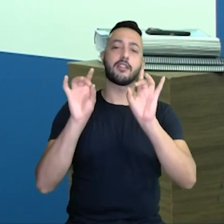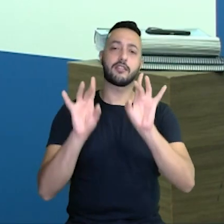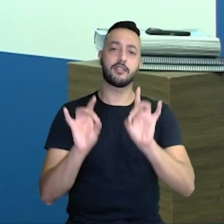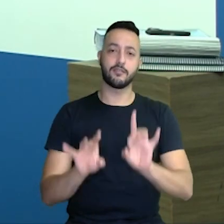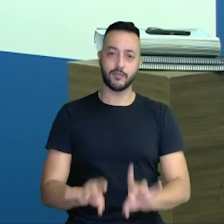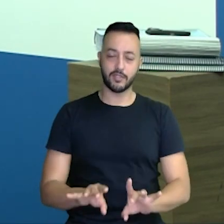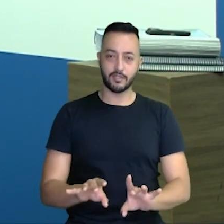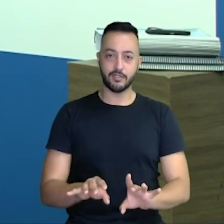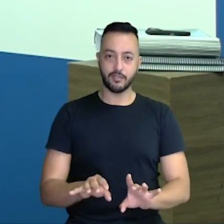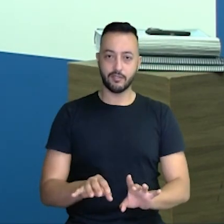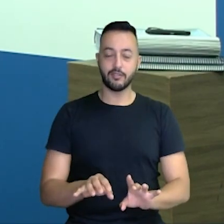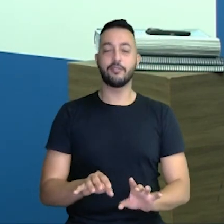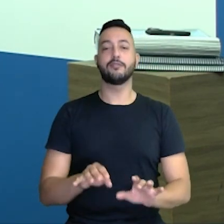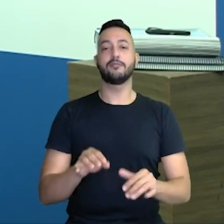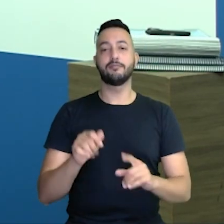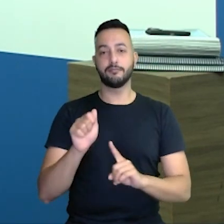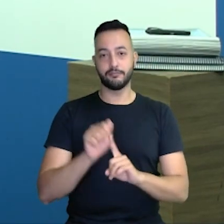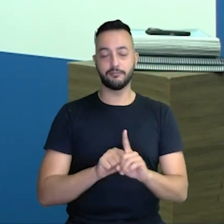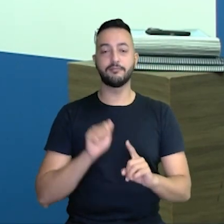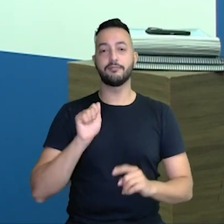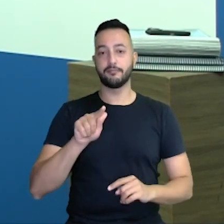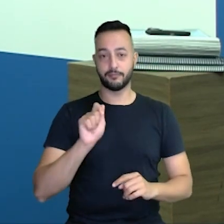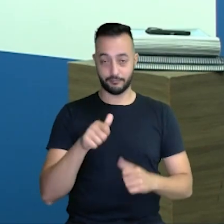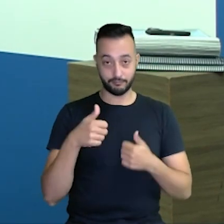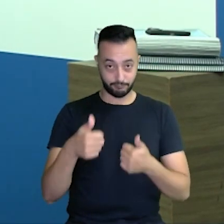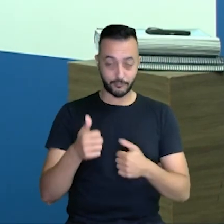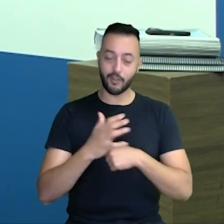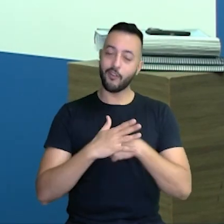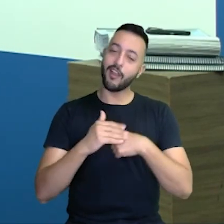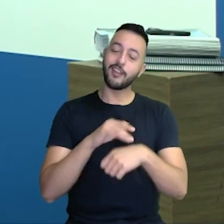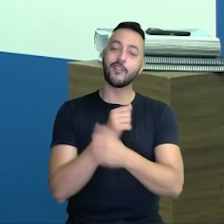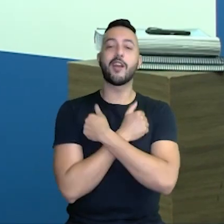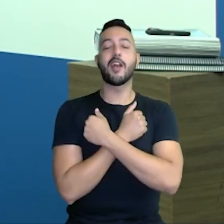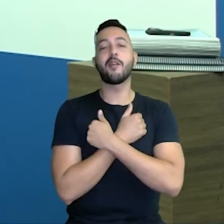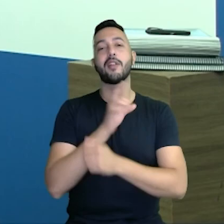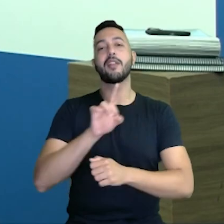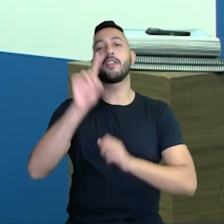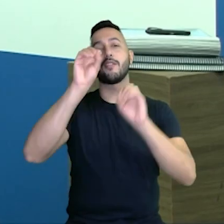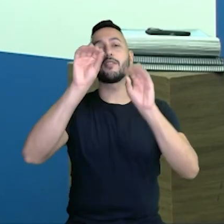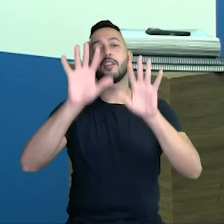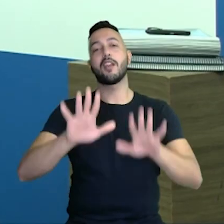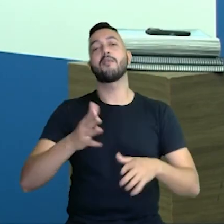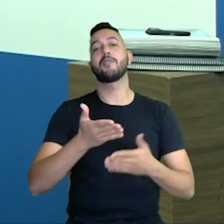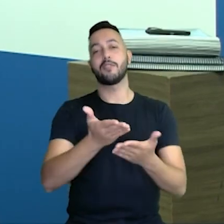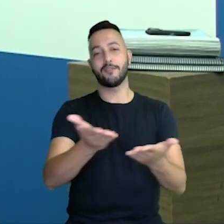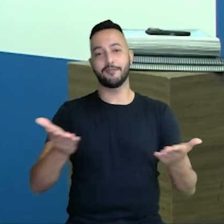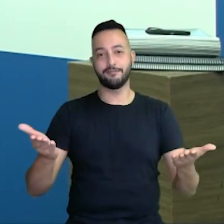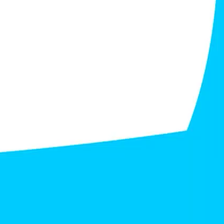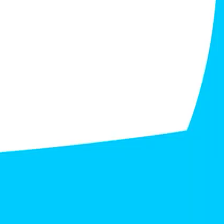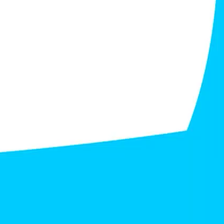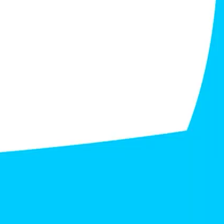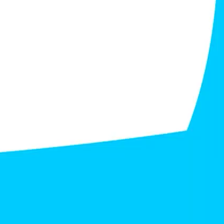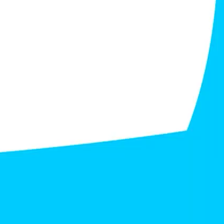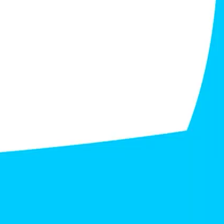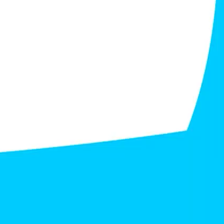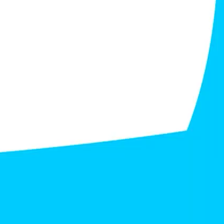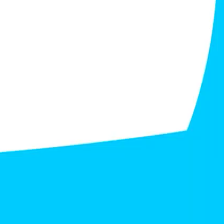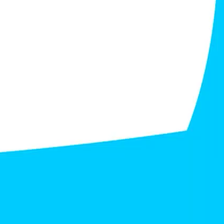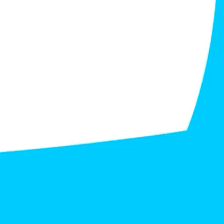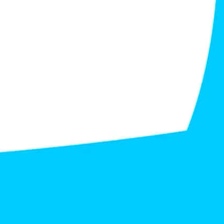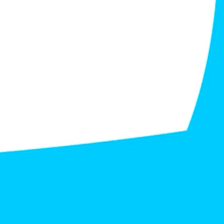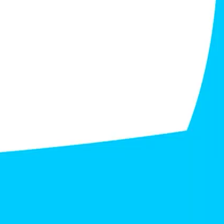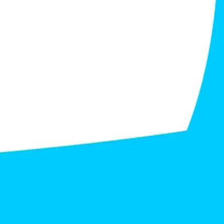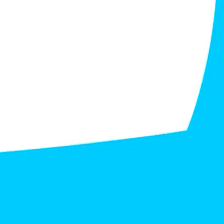especial do mês de agosto. Tá bom? Meu carinho, meu abraço, que Deus abençoe a todos nós. Tchau.